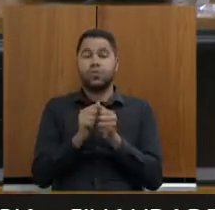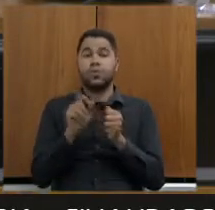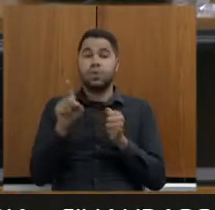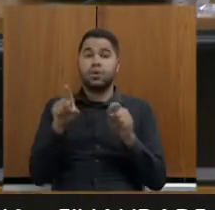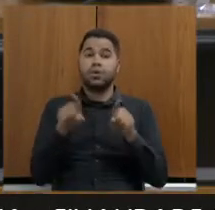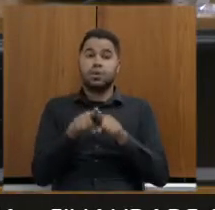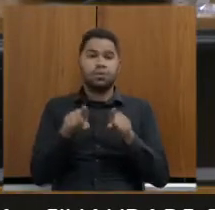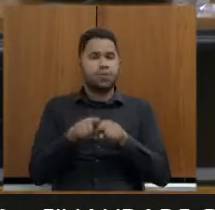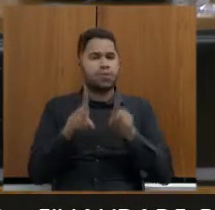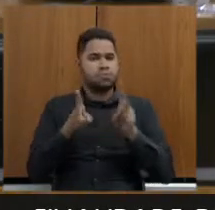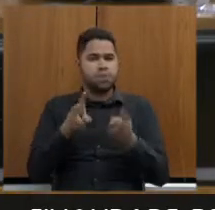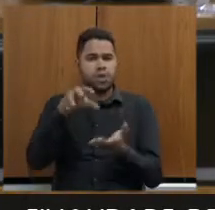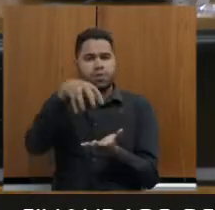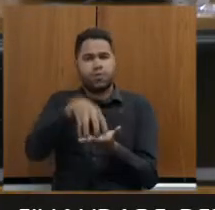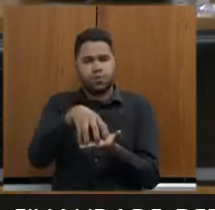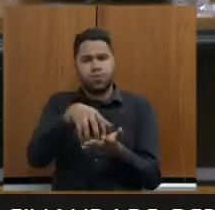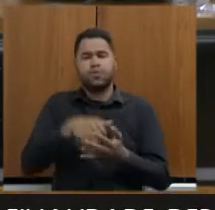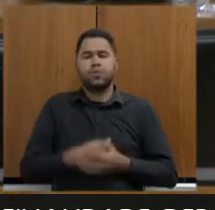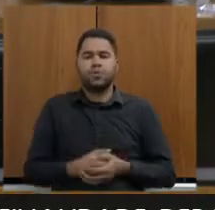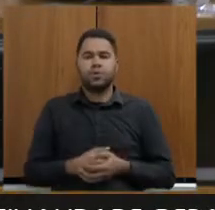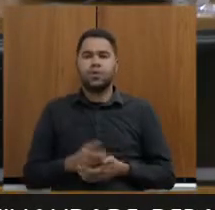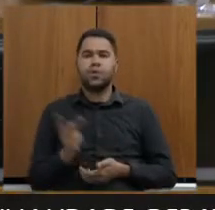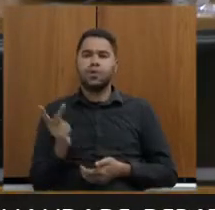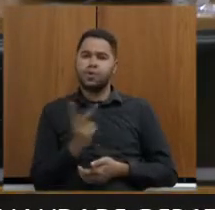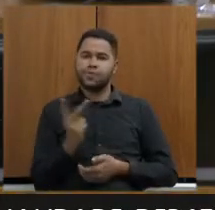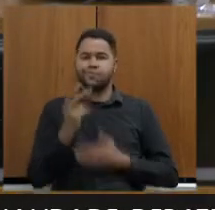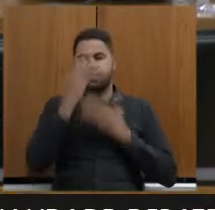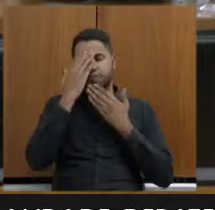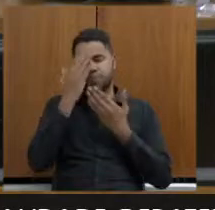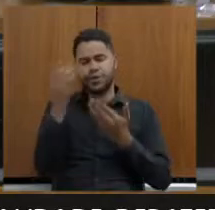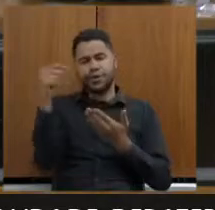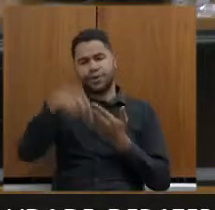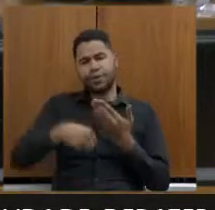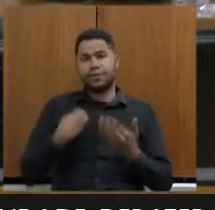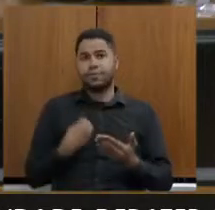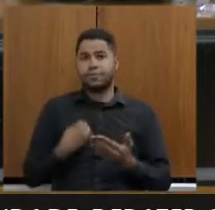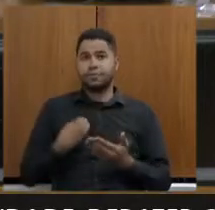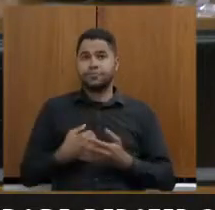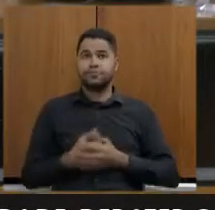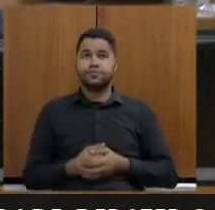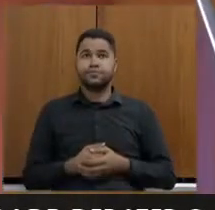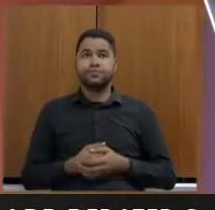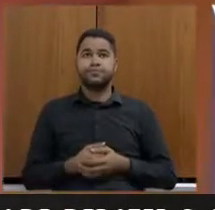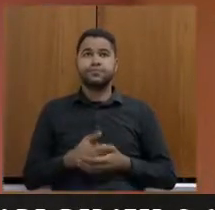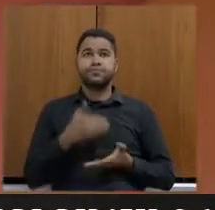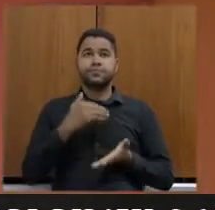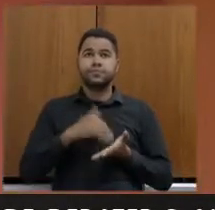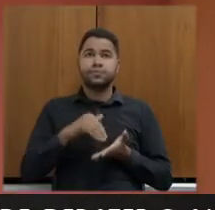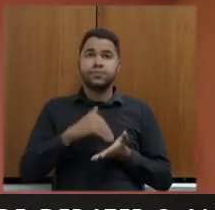também do mesmo núcleo, ambas, muito obrigado pela presença, viu? Secretário,